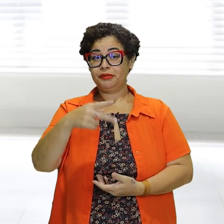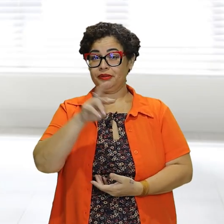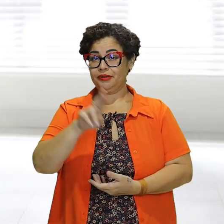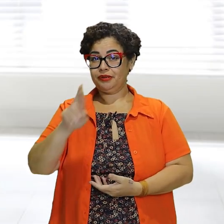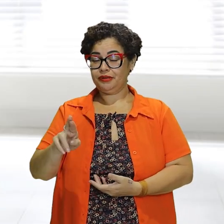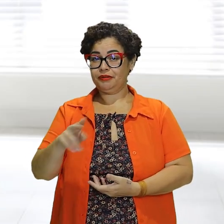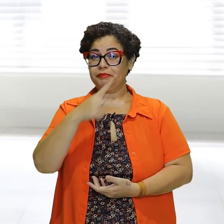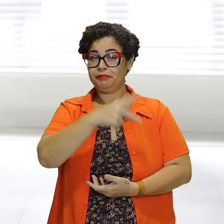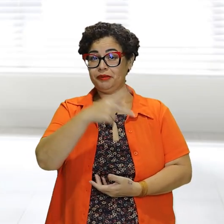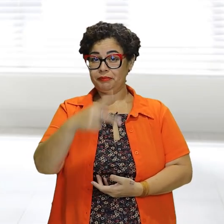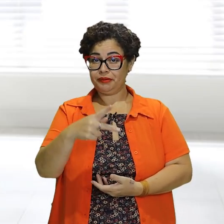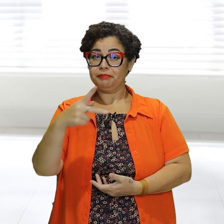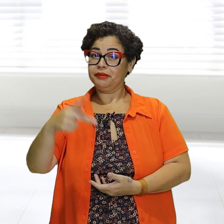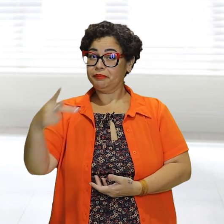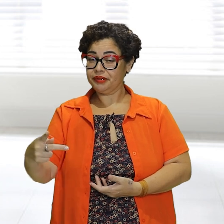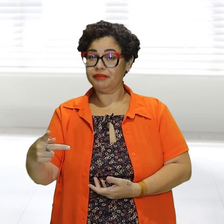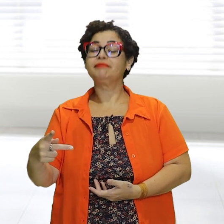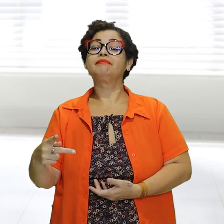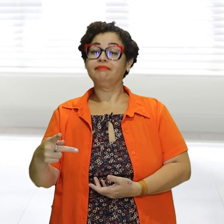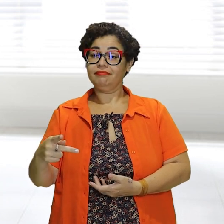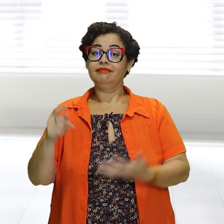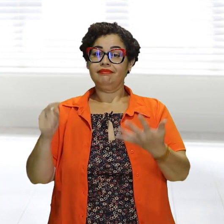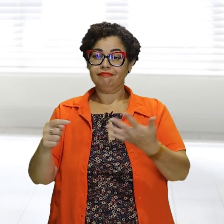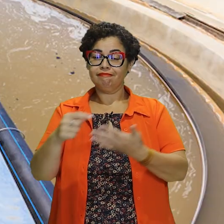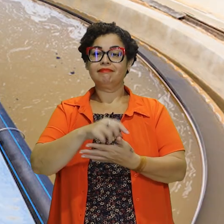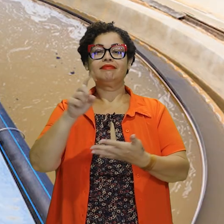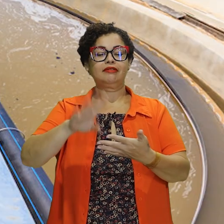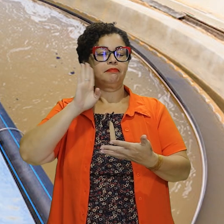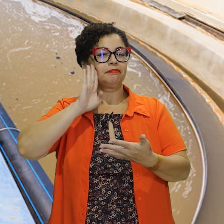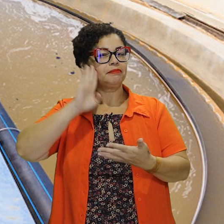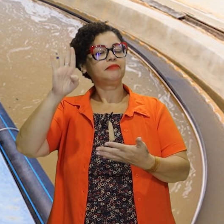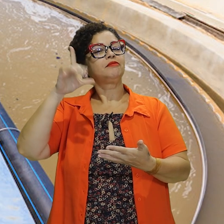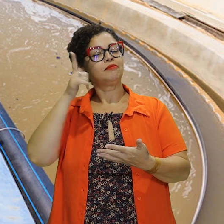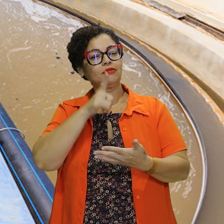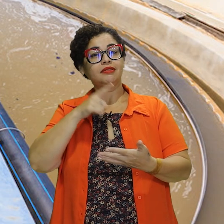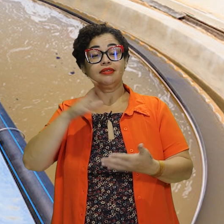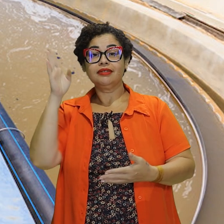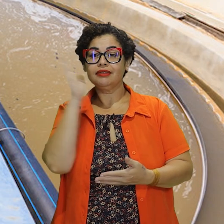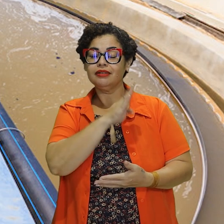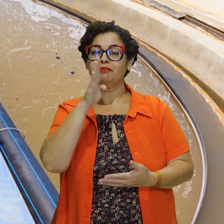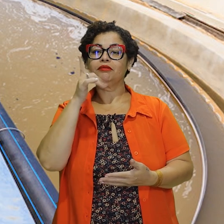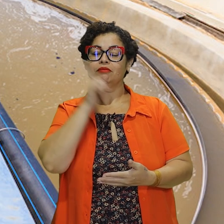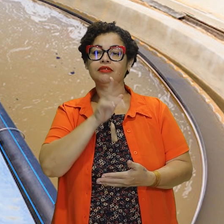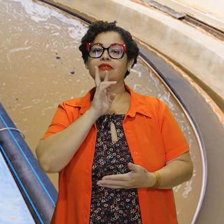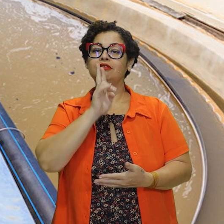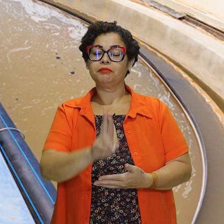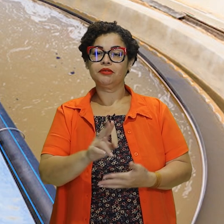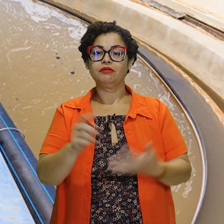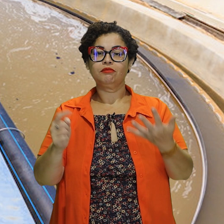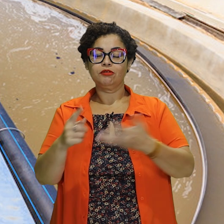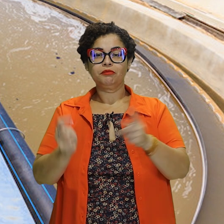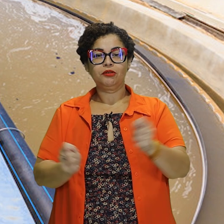PPRR e o PPPP são essenciais para garantir uma resposta rápida